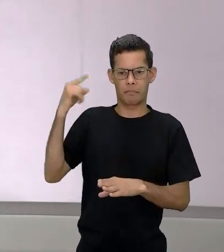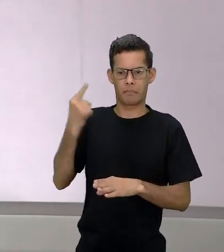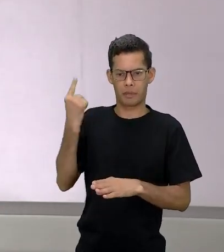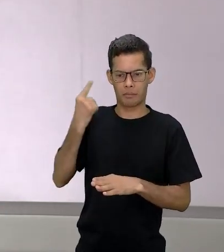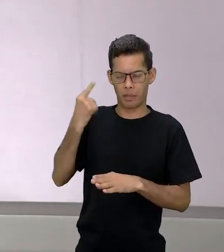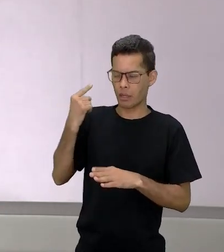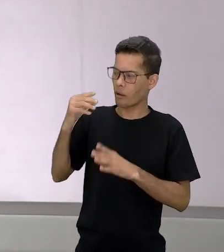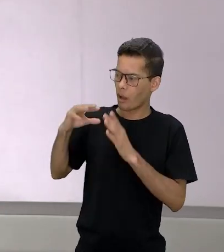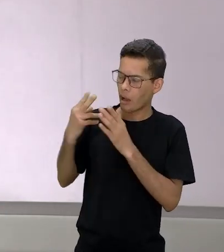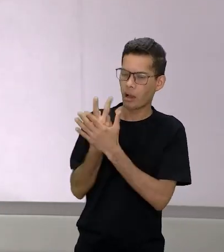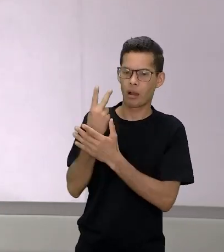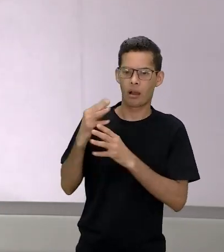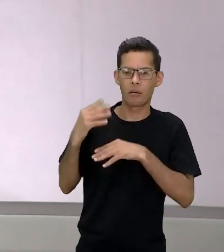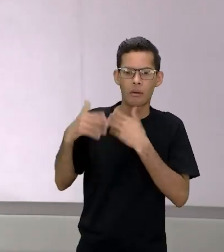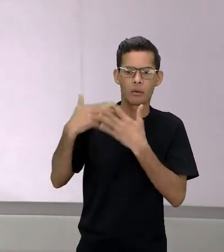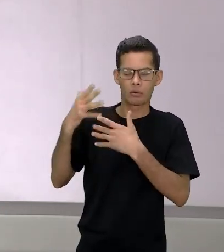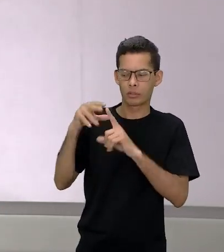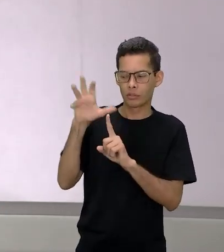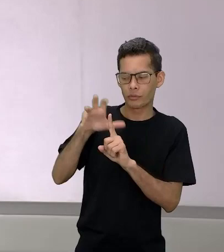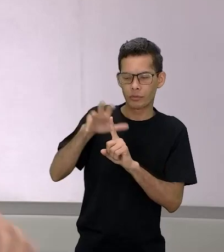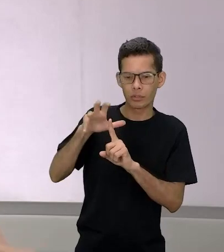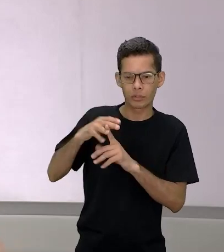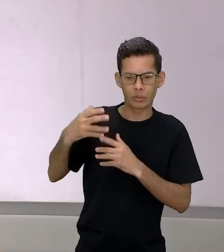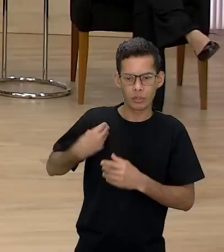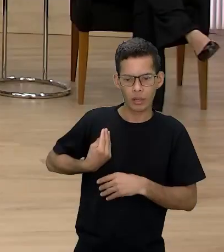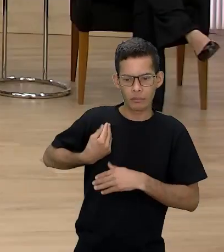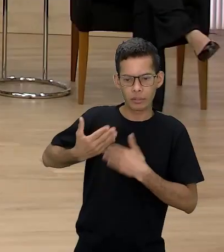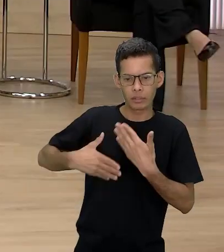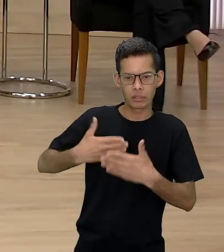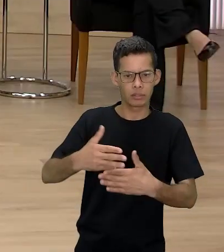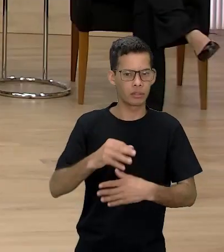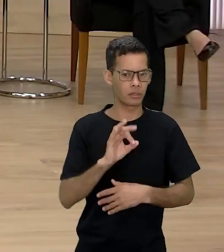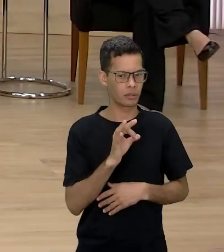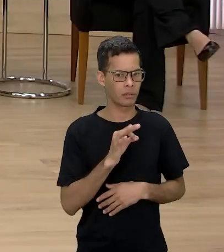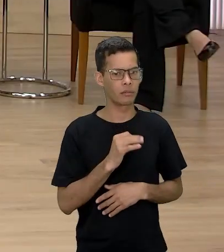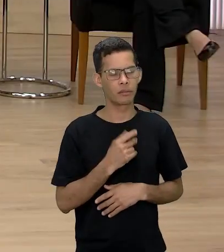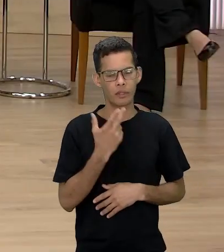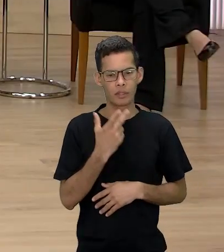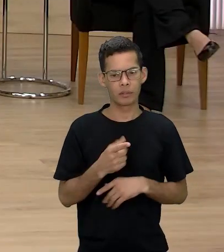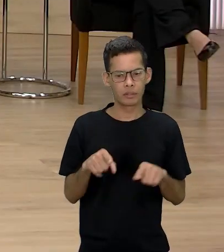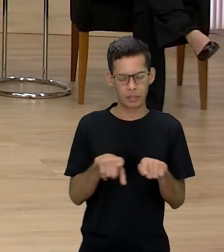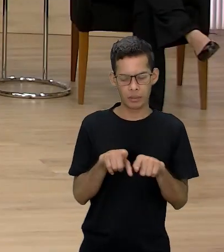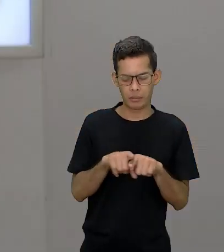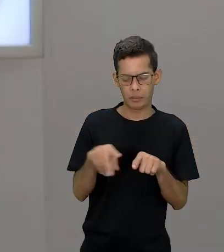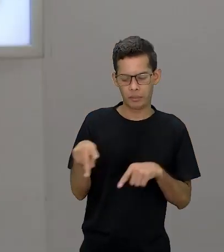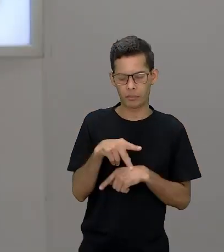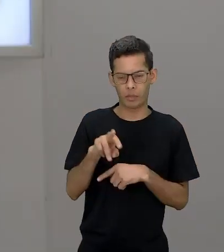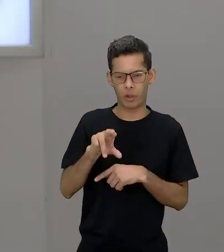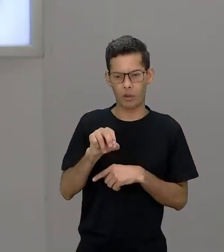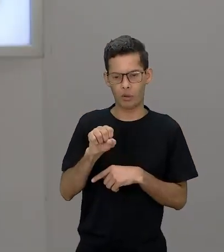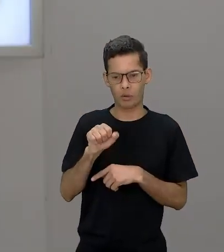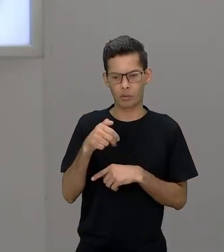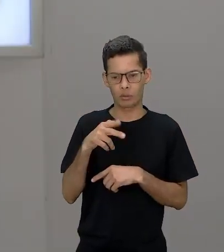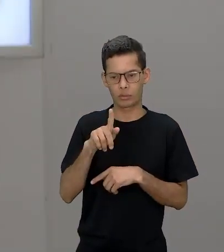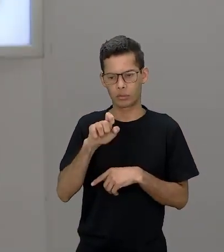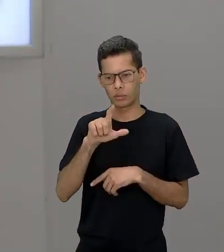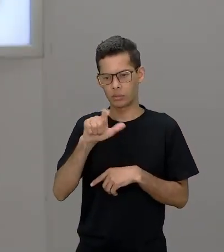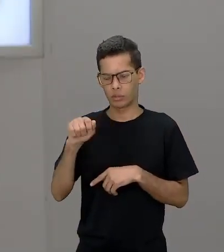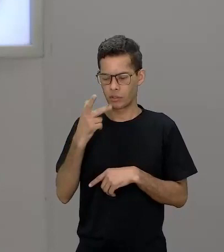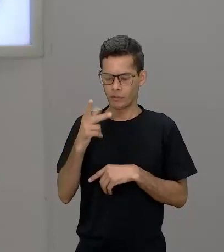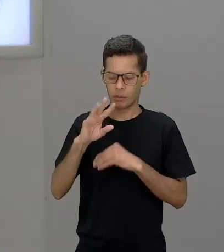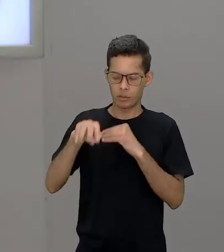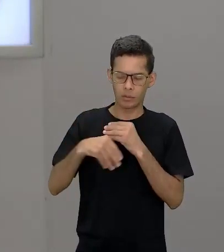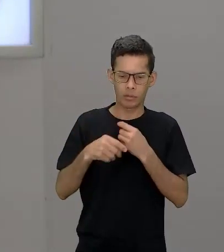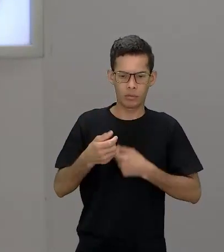vão constituir na história dela só trazendo as contribuições da professora Rosângela ela tá trazendo excelentes